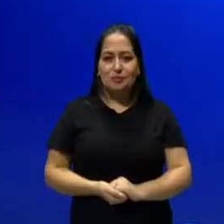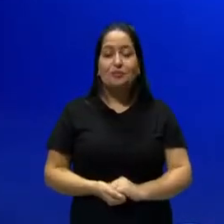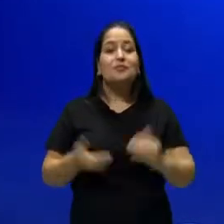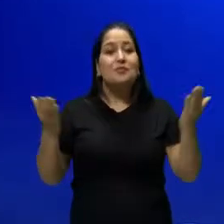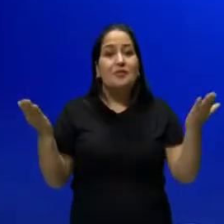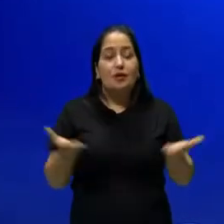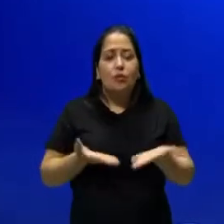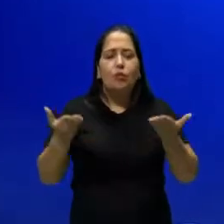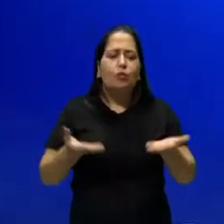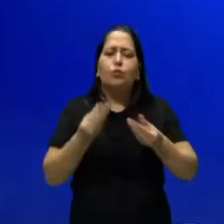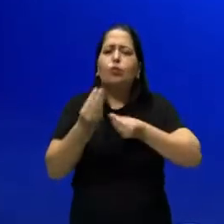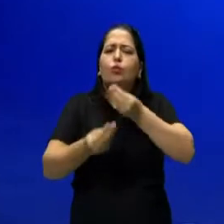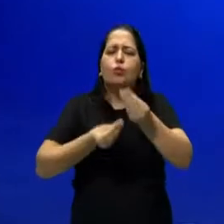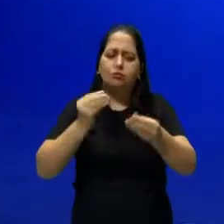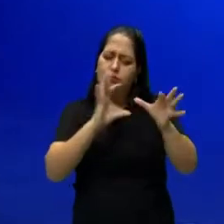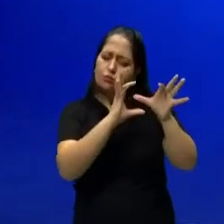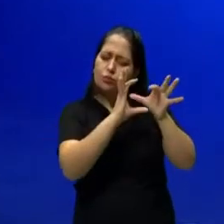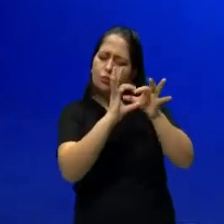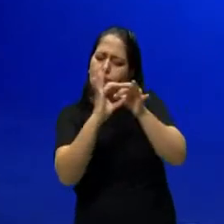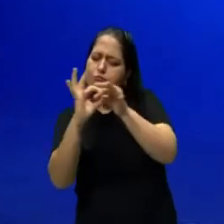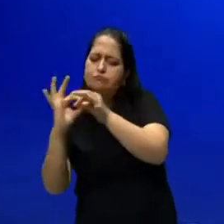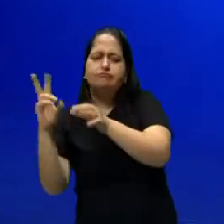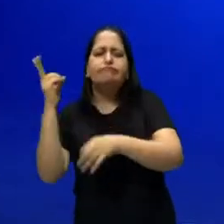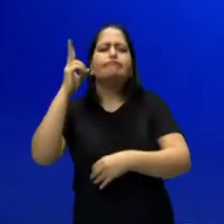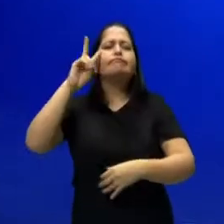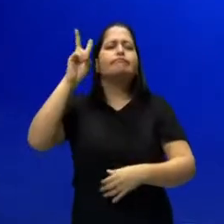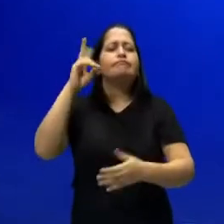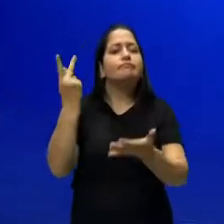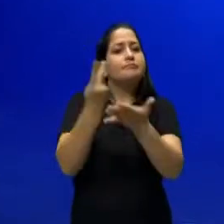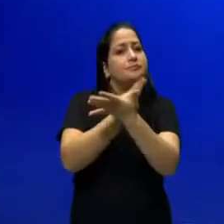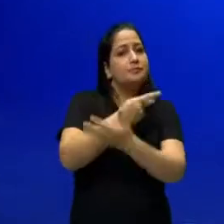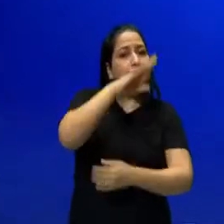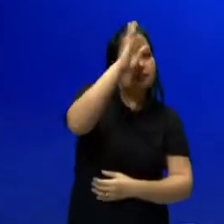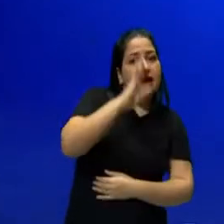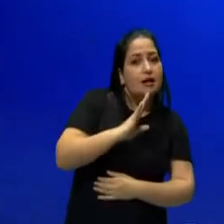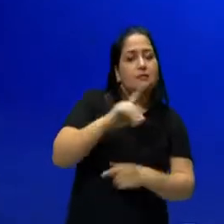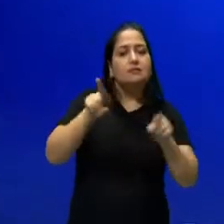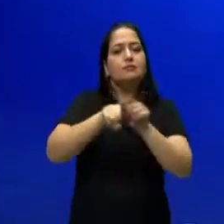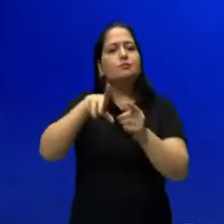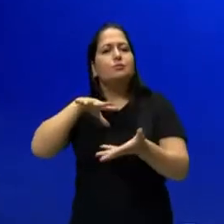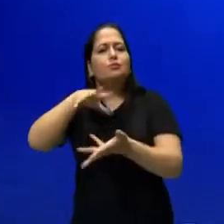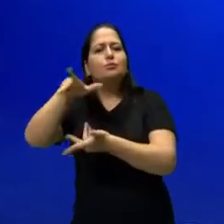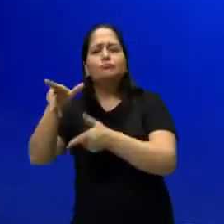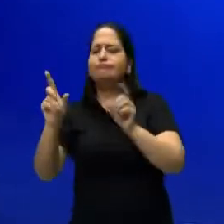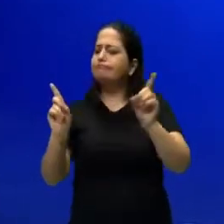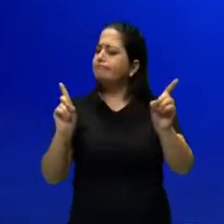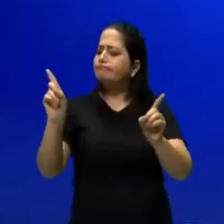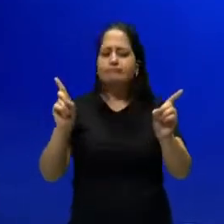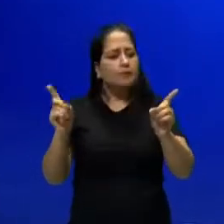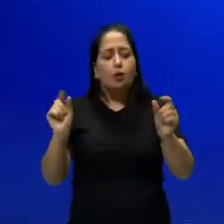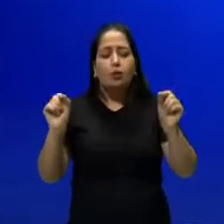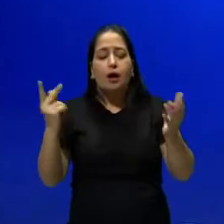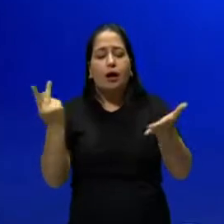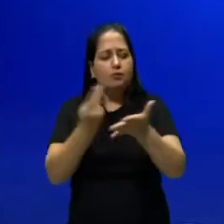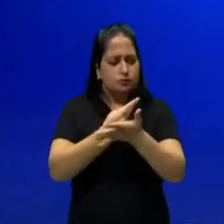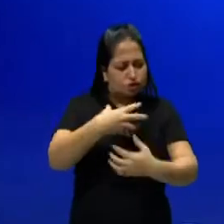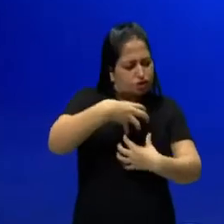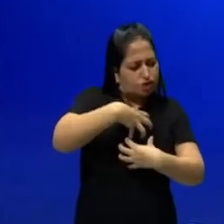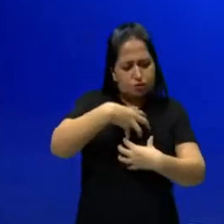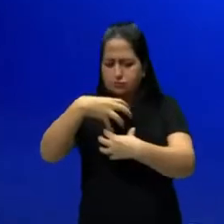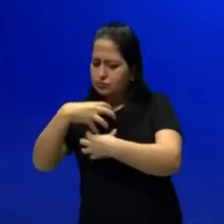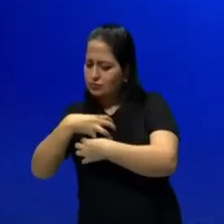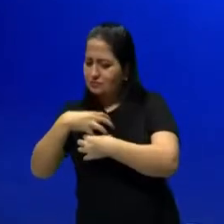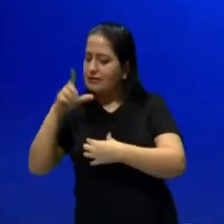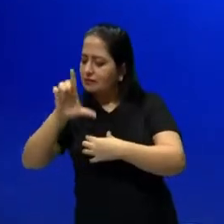histórico. Dani, o que acontecia naquela época, no Brasil e no mundo, para ter uma mudança de estilo